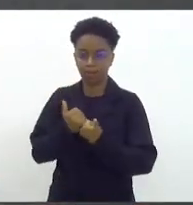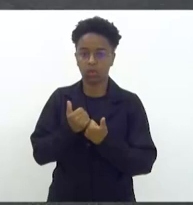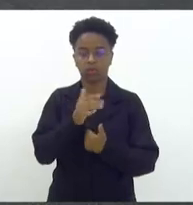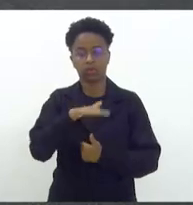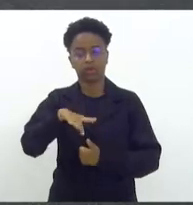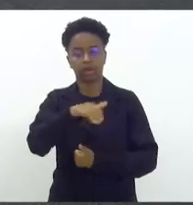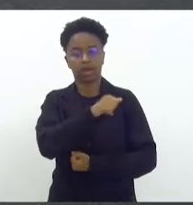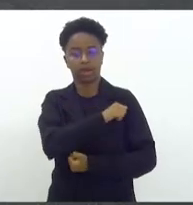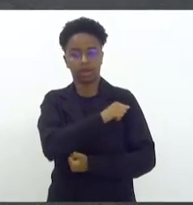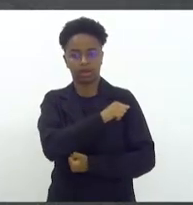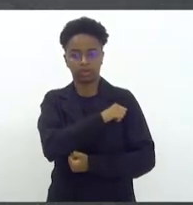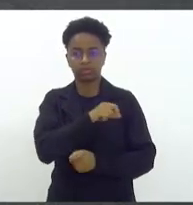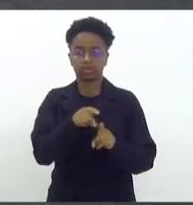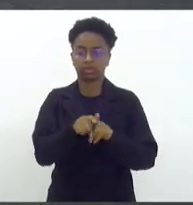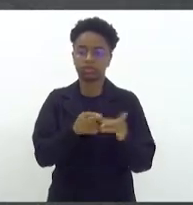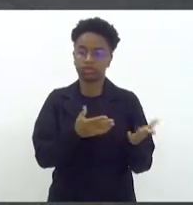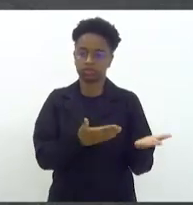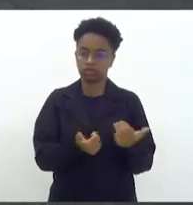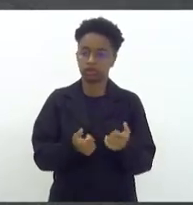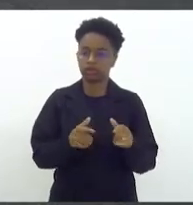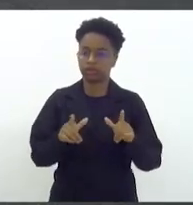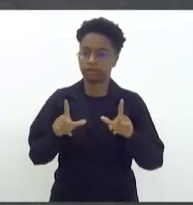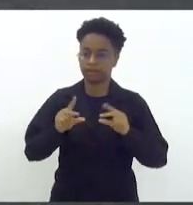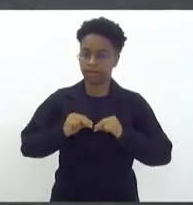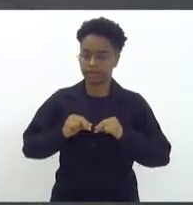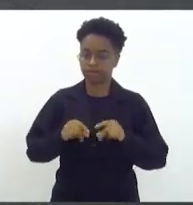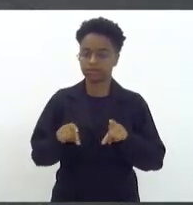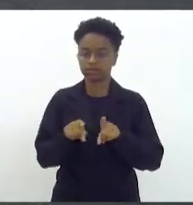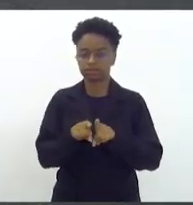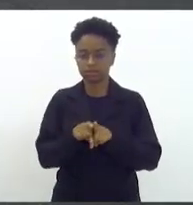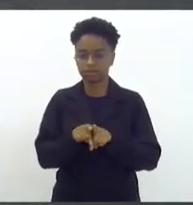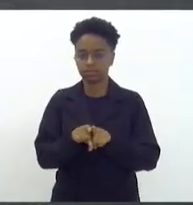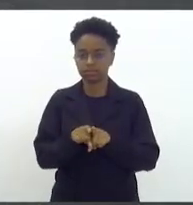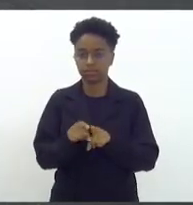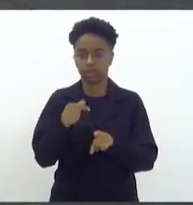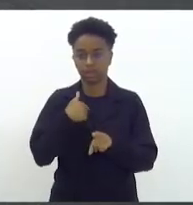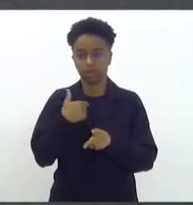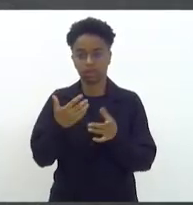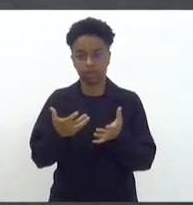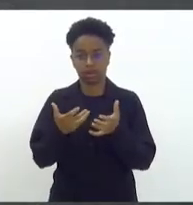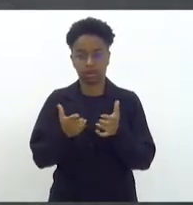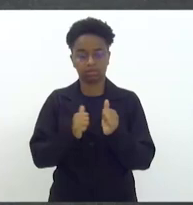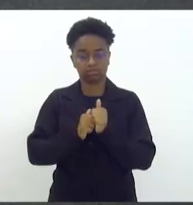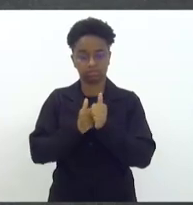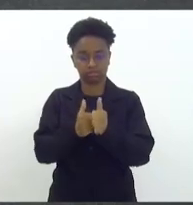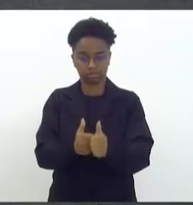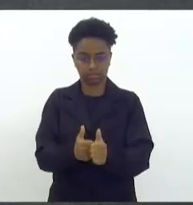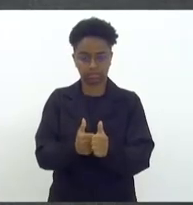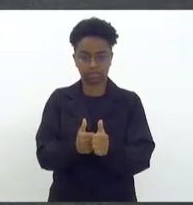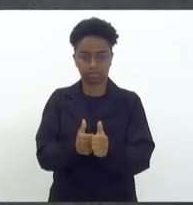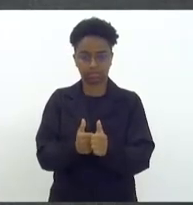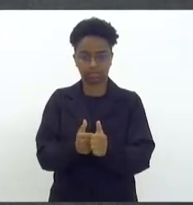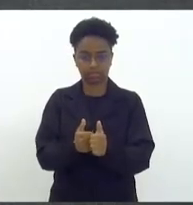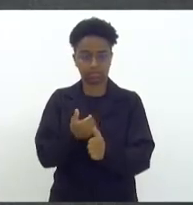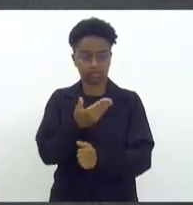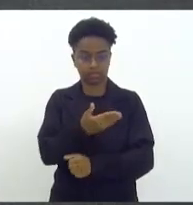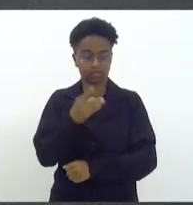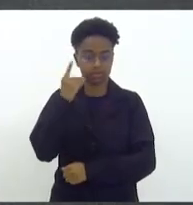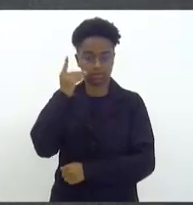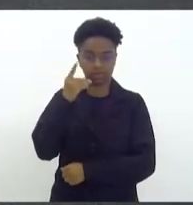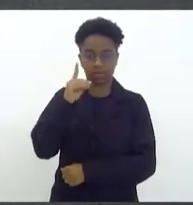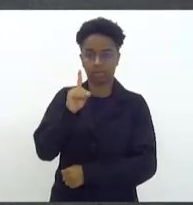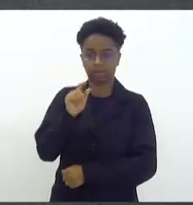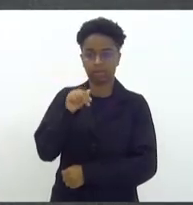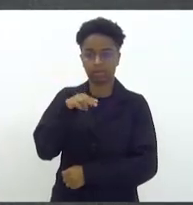alunos, esses jovens, merecem. Queria também, dentro da linha do que falou a deputada Dani